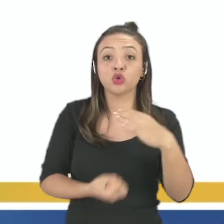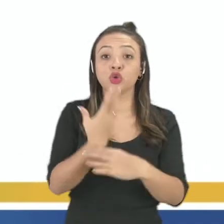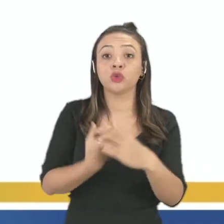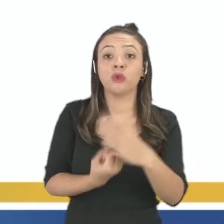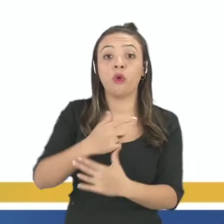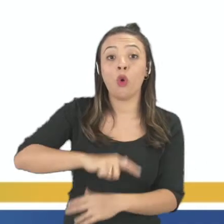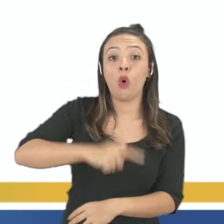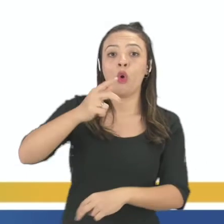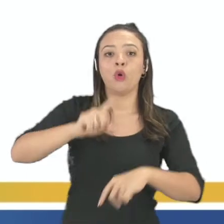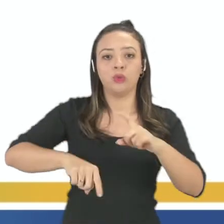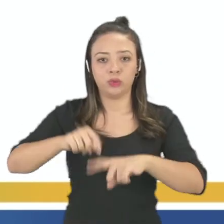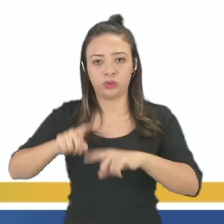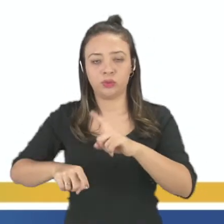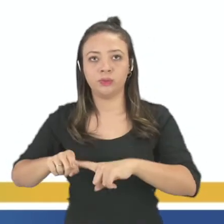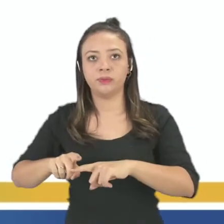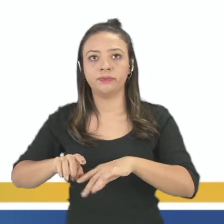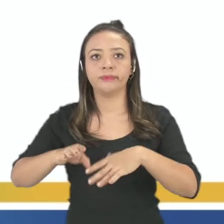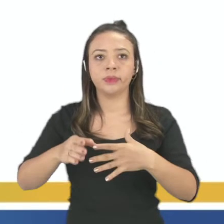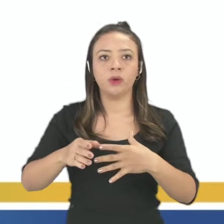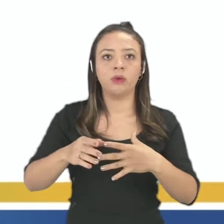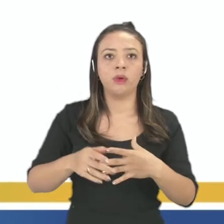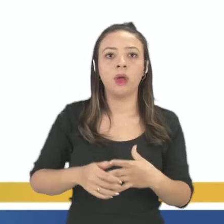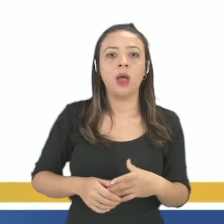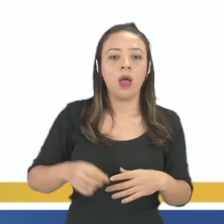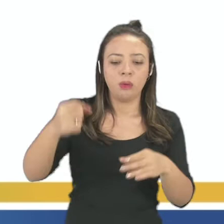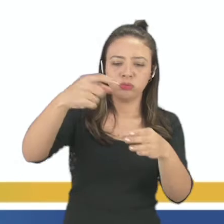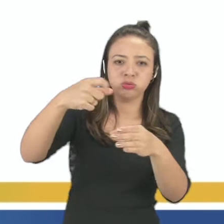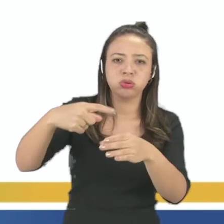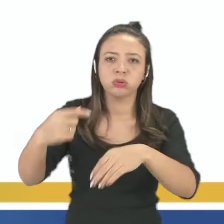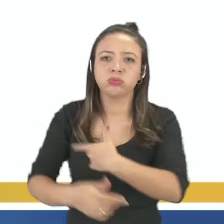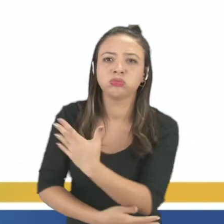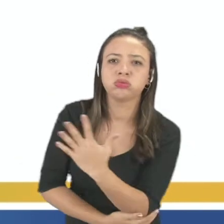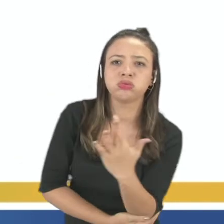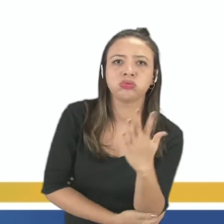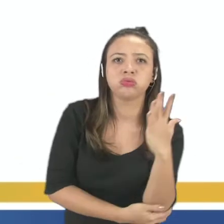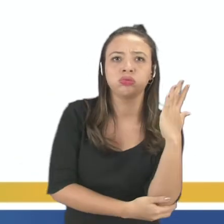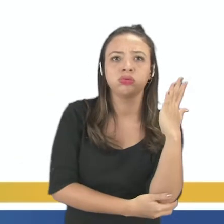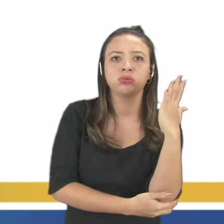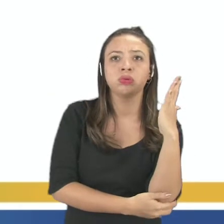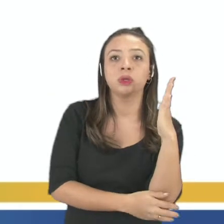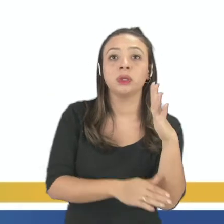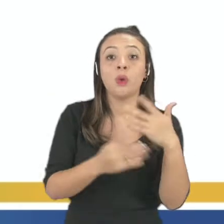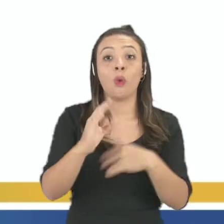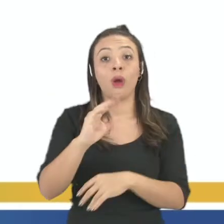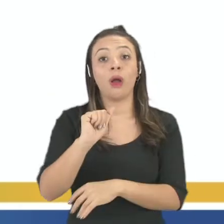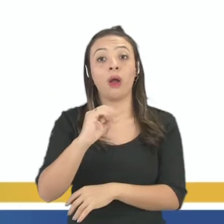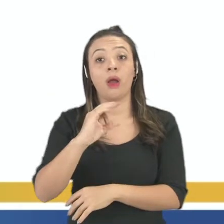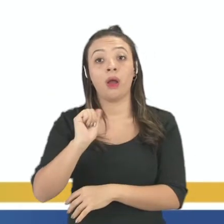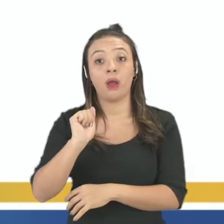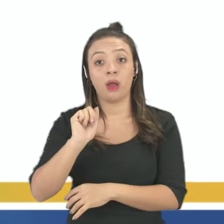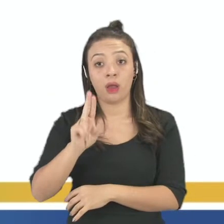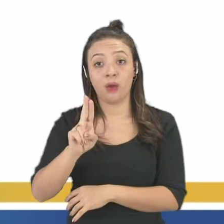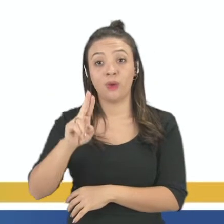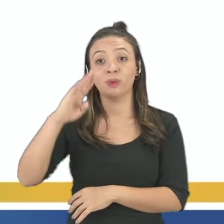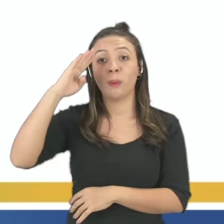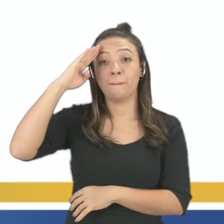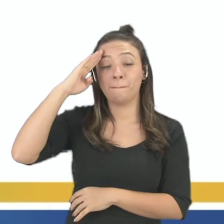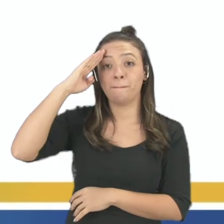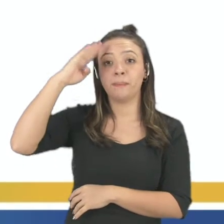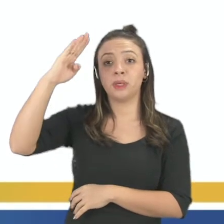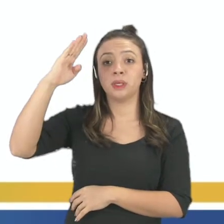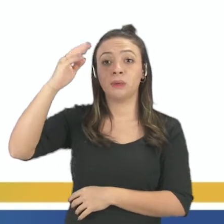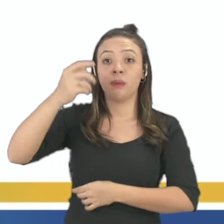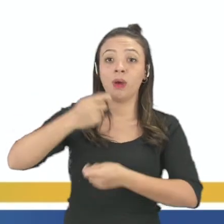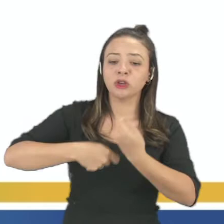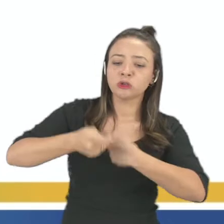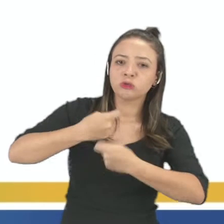Diante do sucesso das plantações, a produção do cacau tornou-se uma das principais atividades